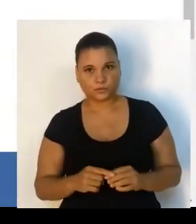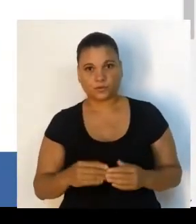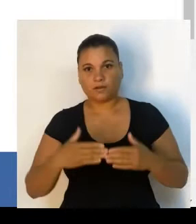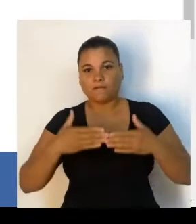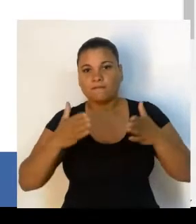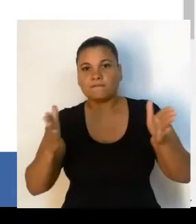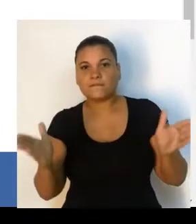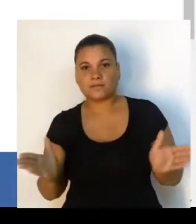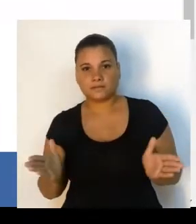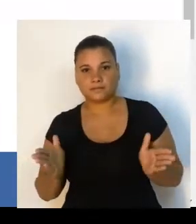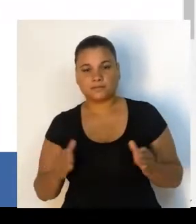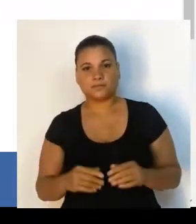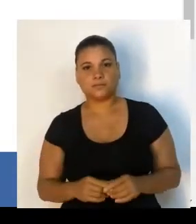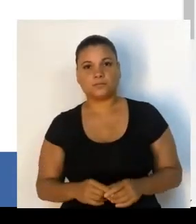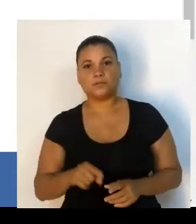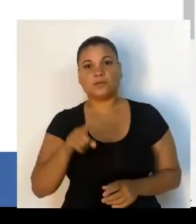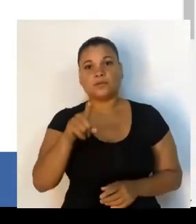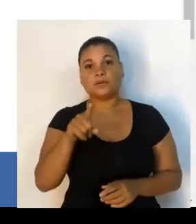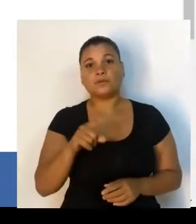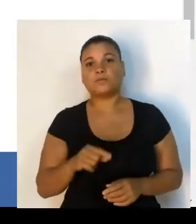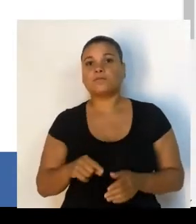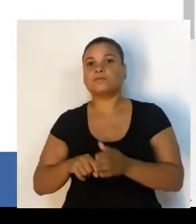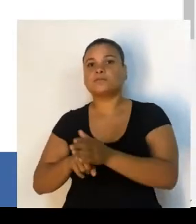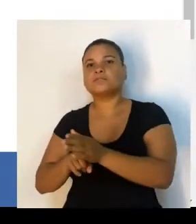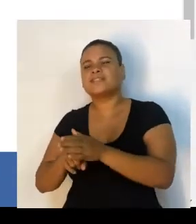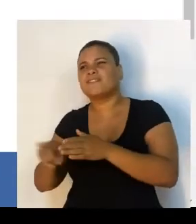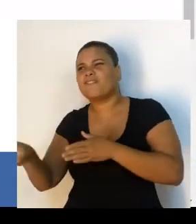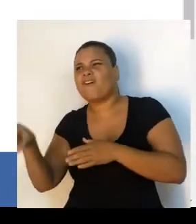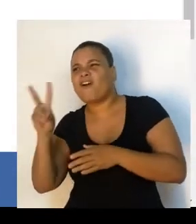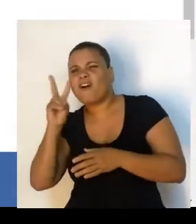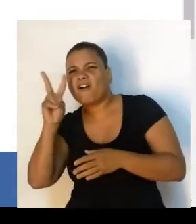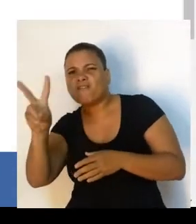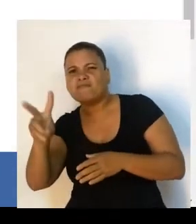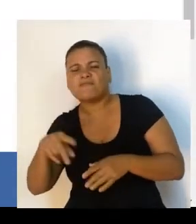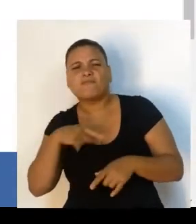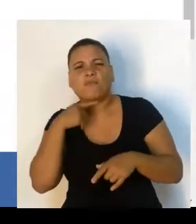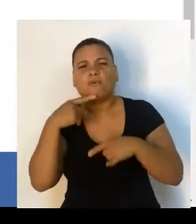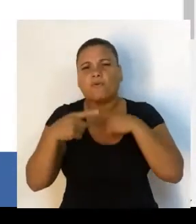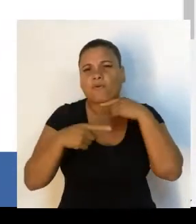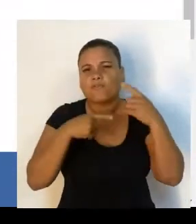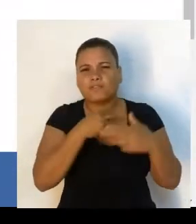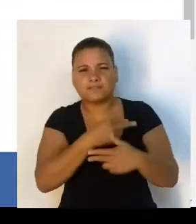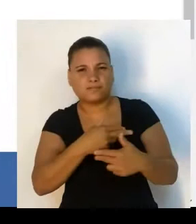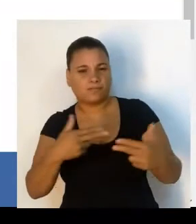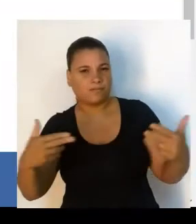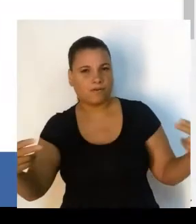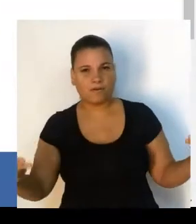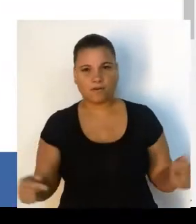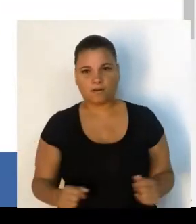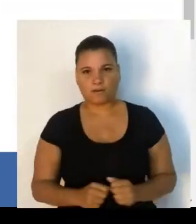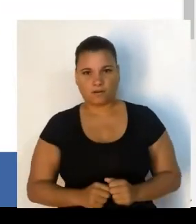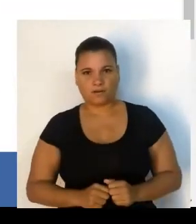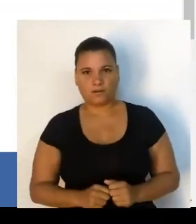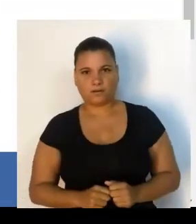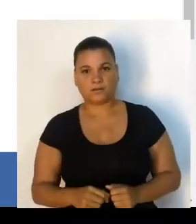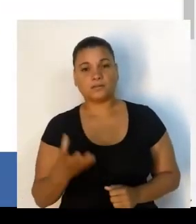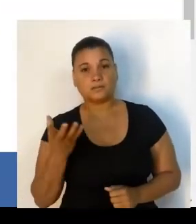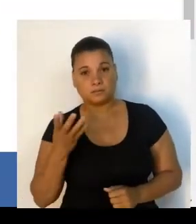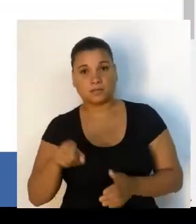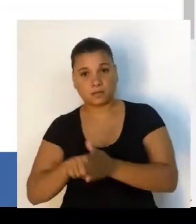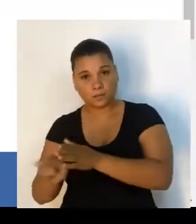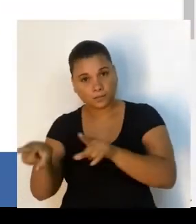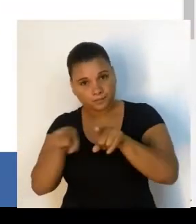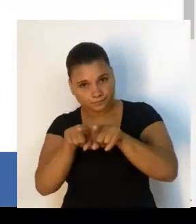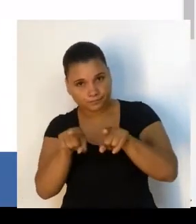para uma nova página, onde terão as dúvidas de outros colegas. Para realizar alguma pergunta, basta